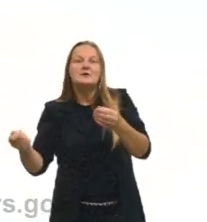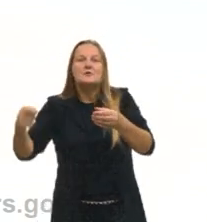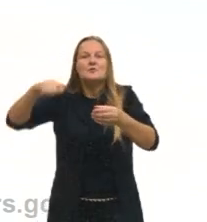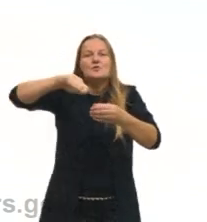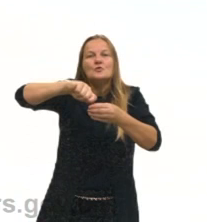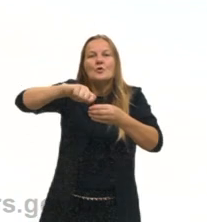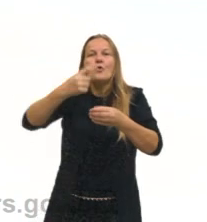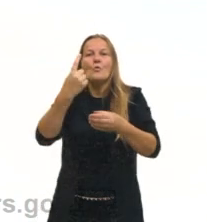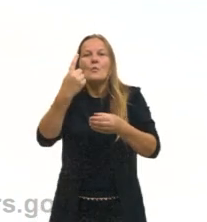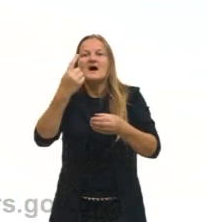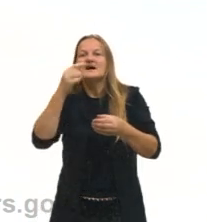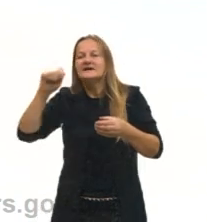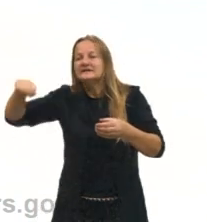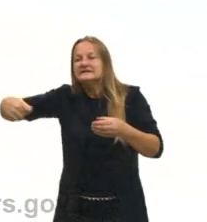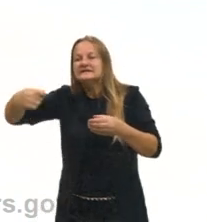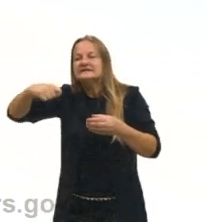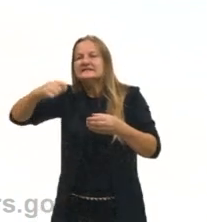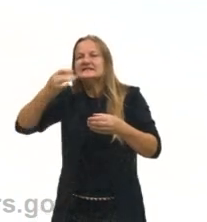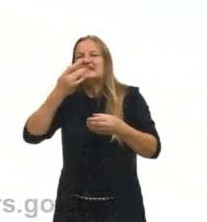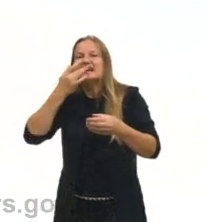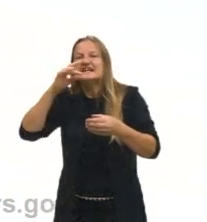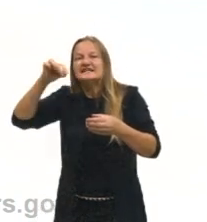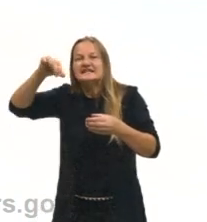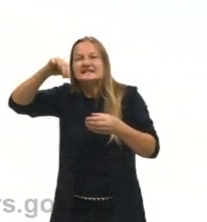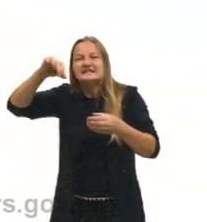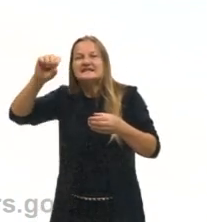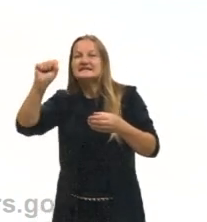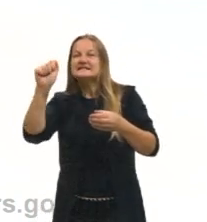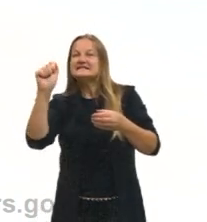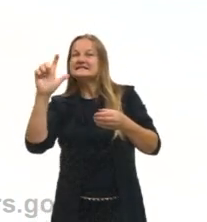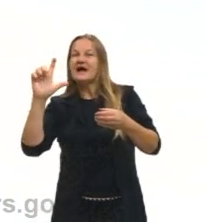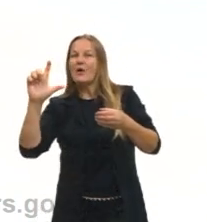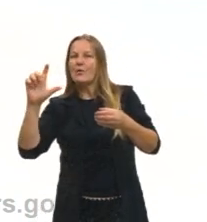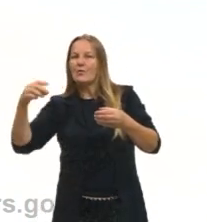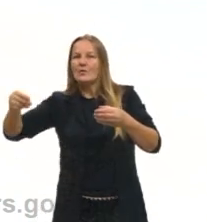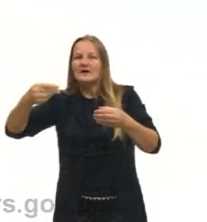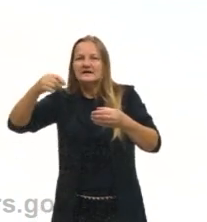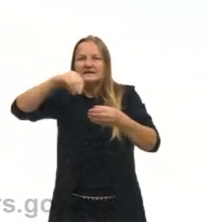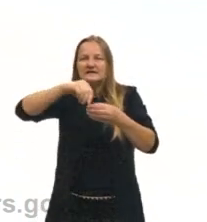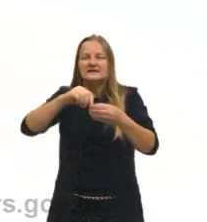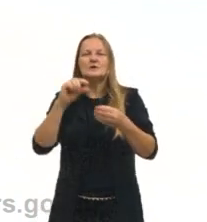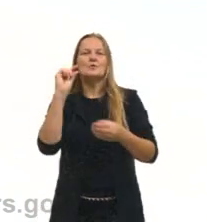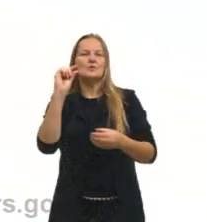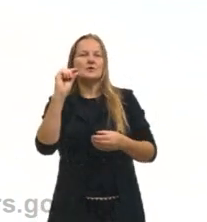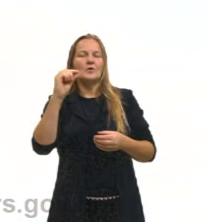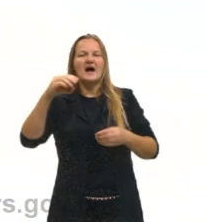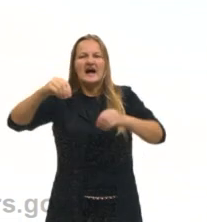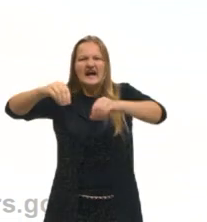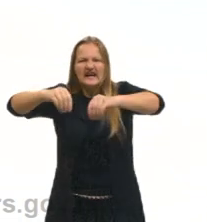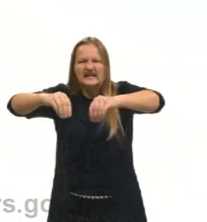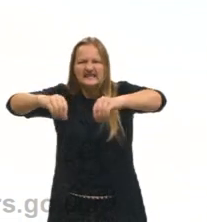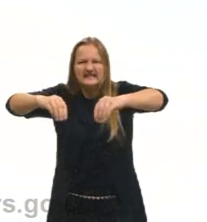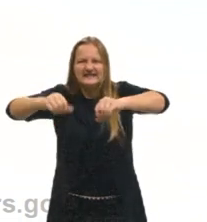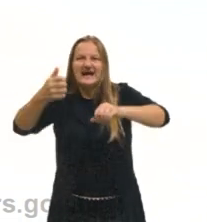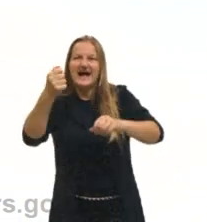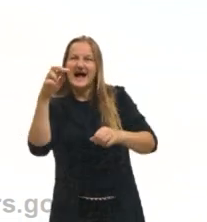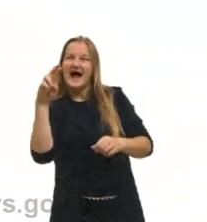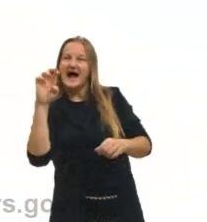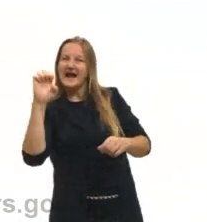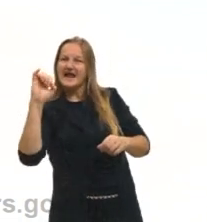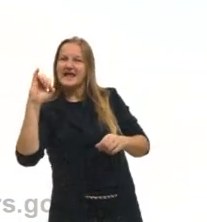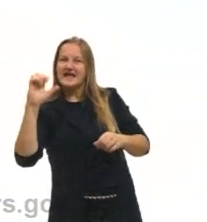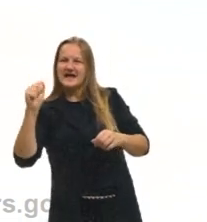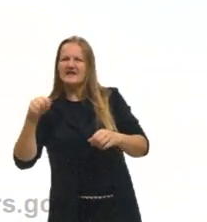colherinha de sal, uma pitada de sal, uma quantidade significante de sal, um pouco de areia, que todo mundo tem no